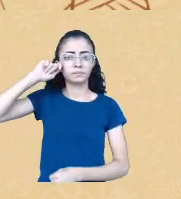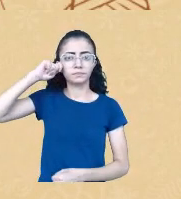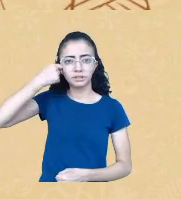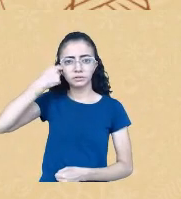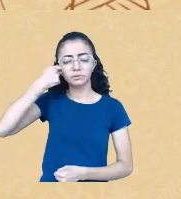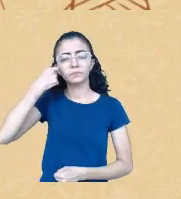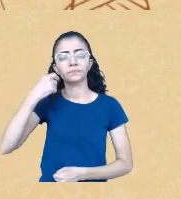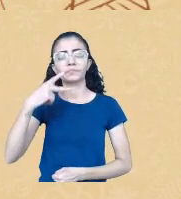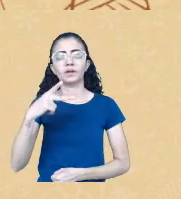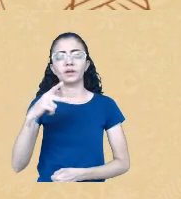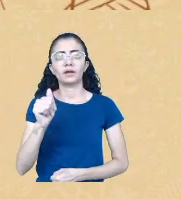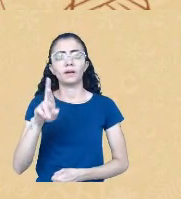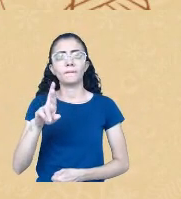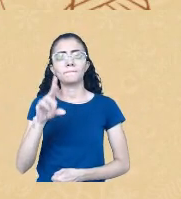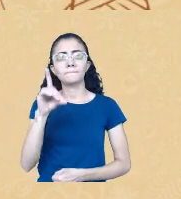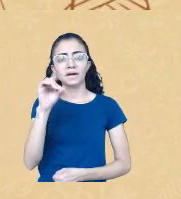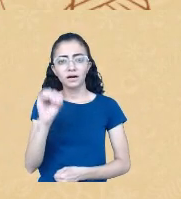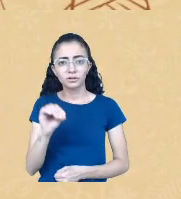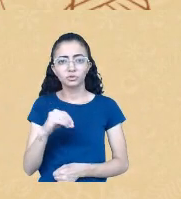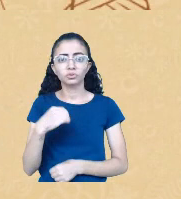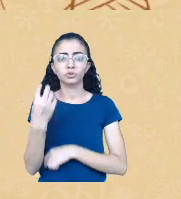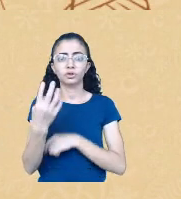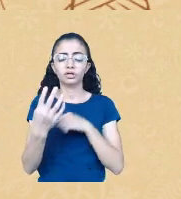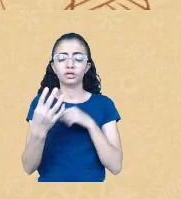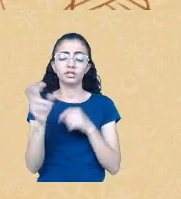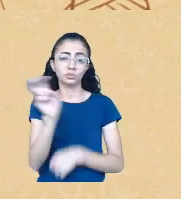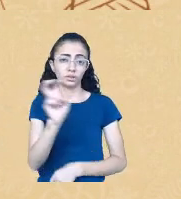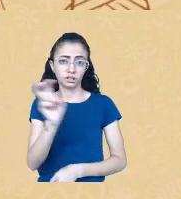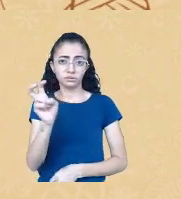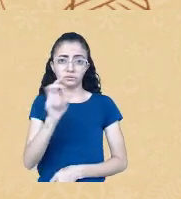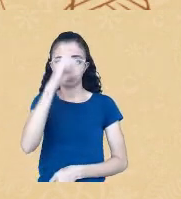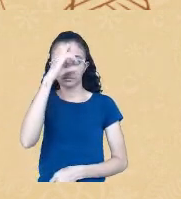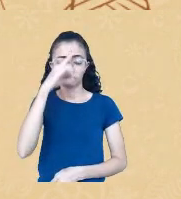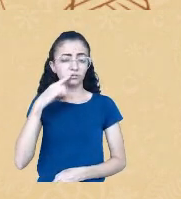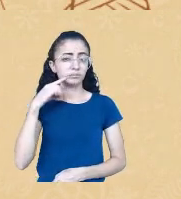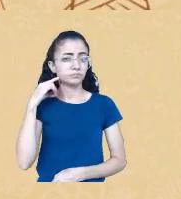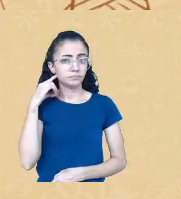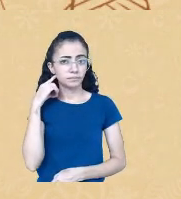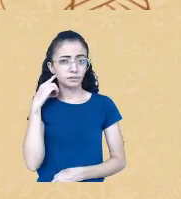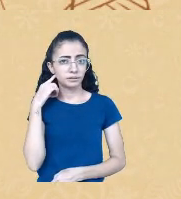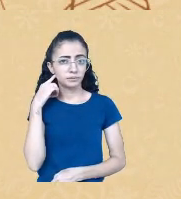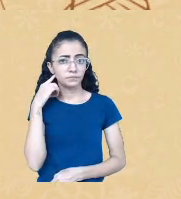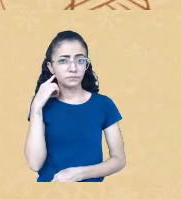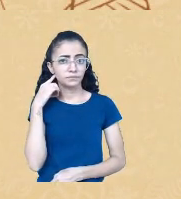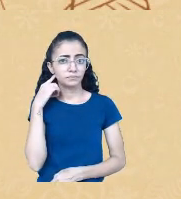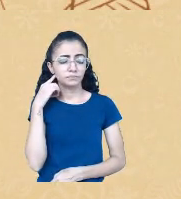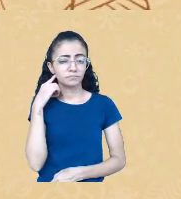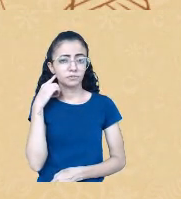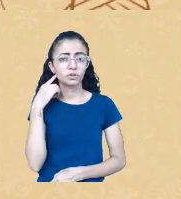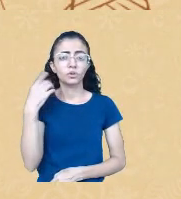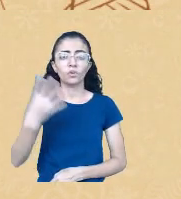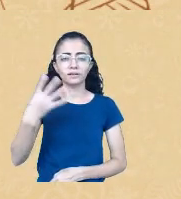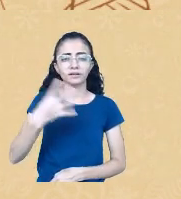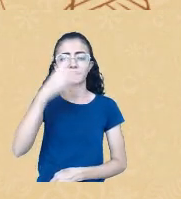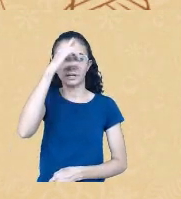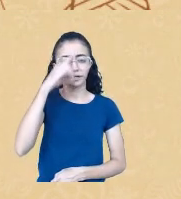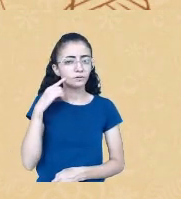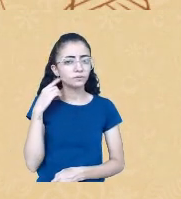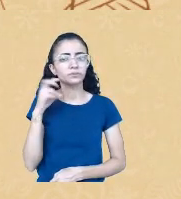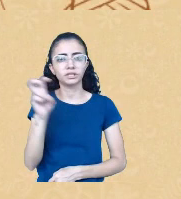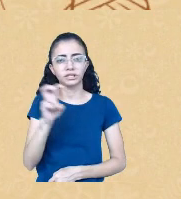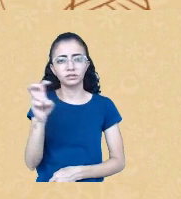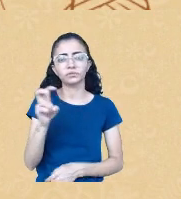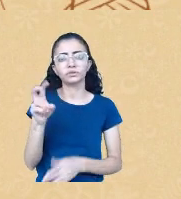Esses seriam os grupos raciais do IBGE no momento. Já etnias, nós temos centenas no nosso contexto, né? Nosso